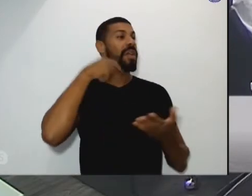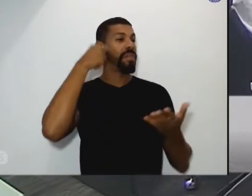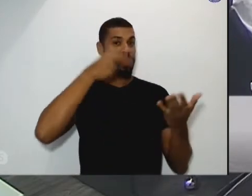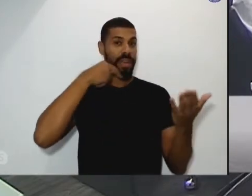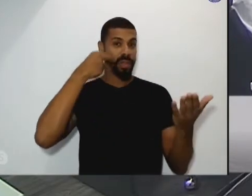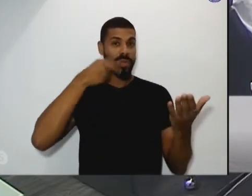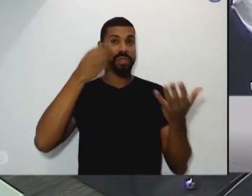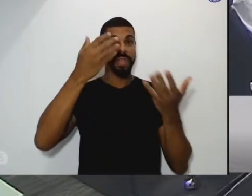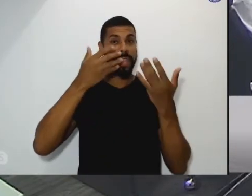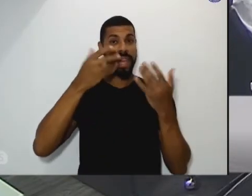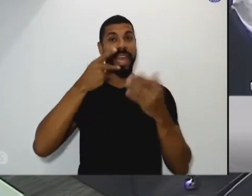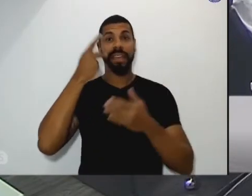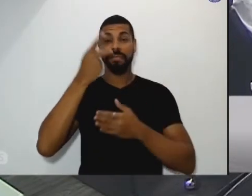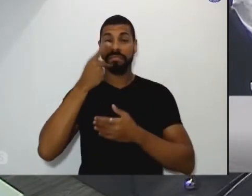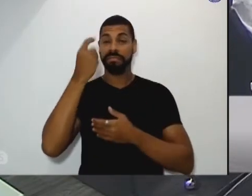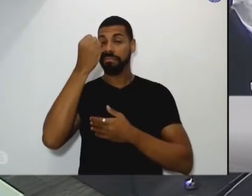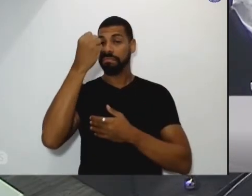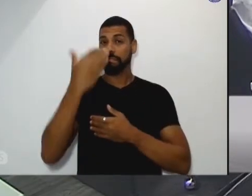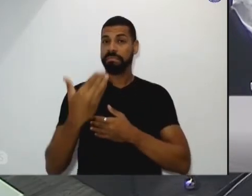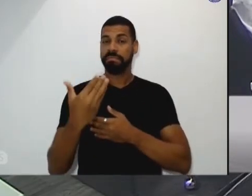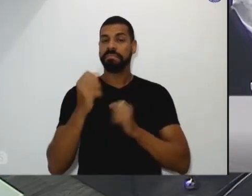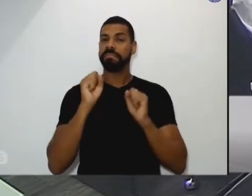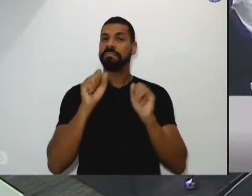fazer uso de alguma pergunta